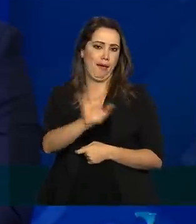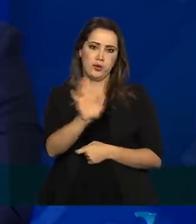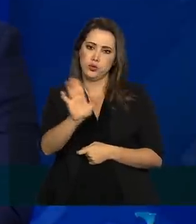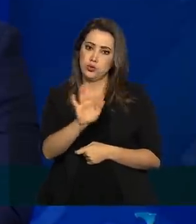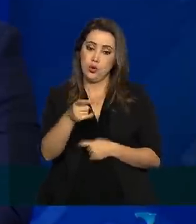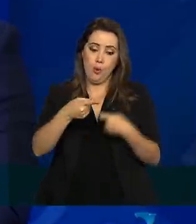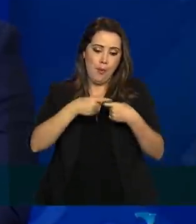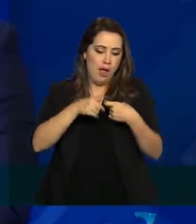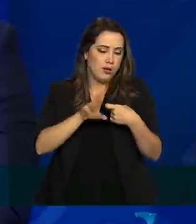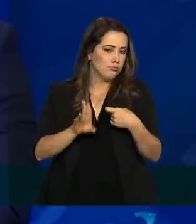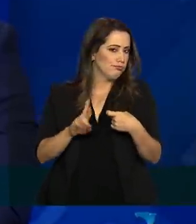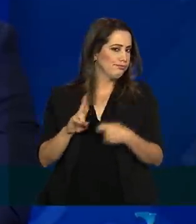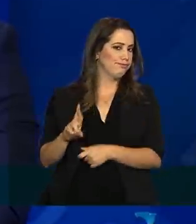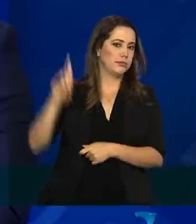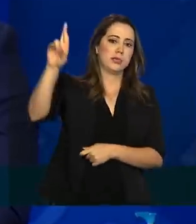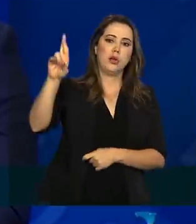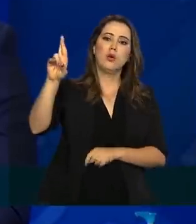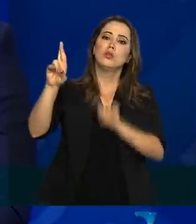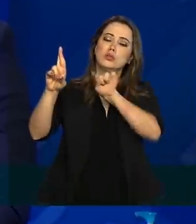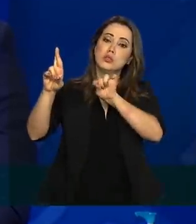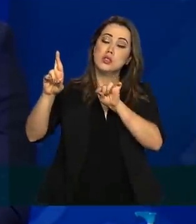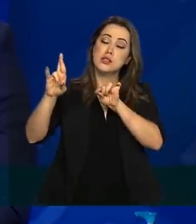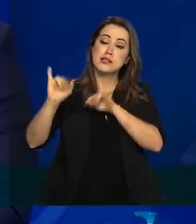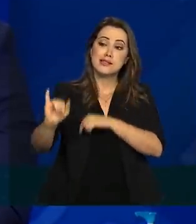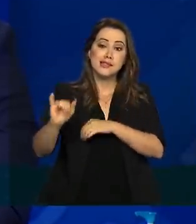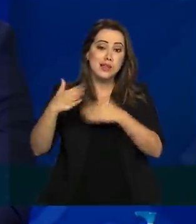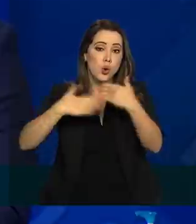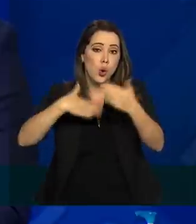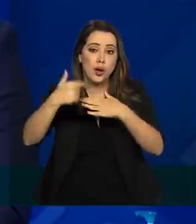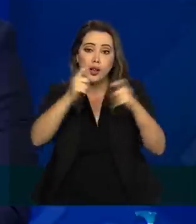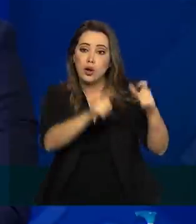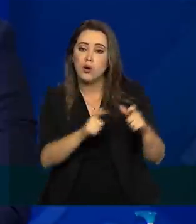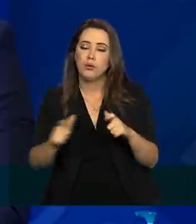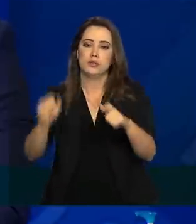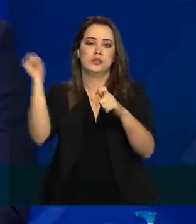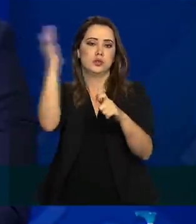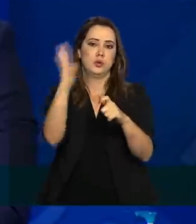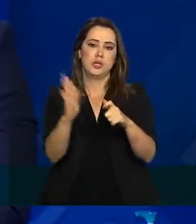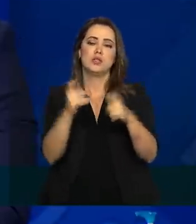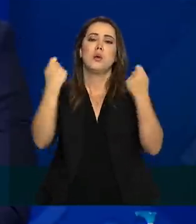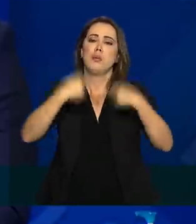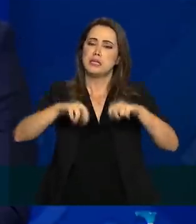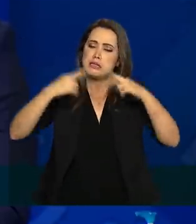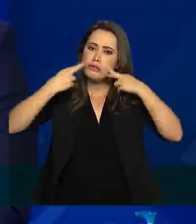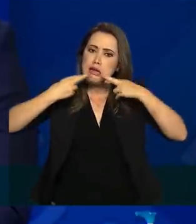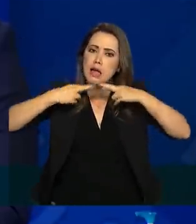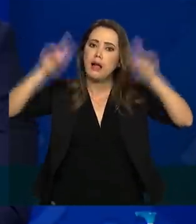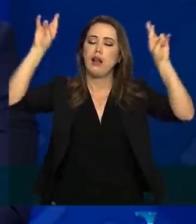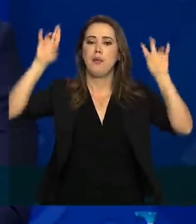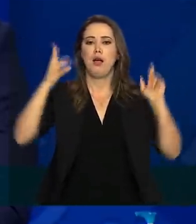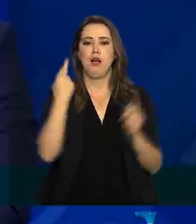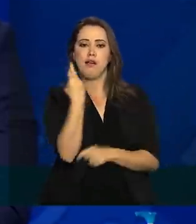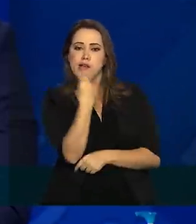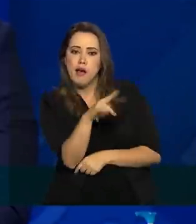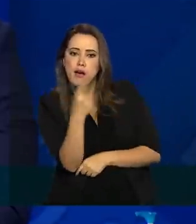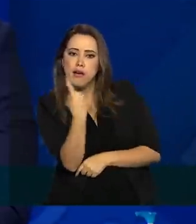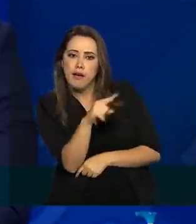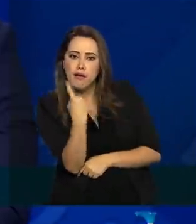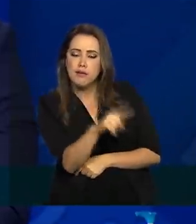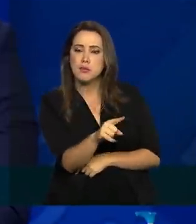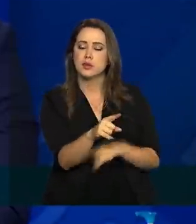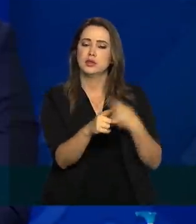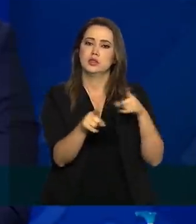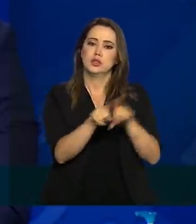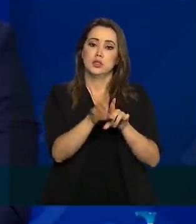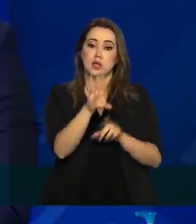do médico é soberana, se isso acontecer em qualquer local do Brasil, isso deve ser denunciado aos Conselhos Regionais de Medicina,